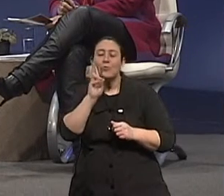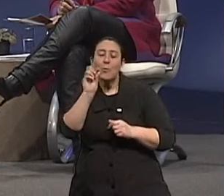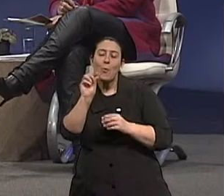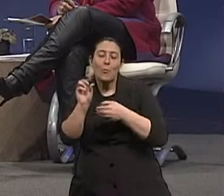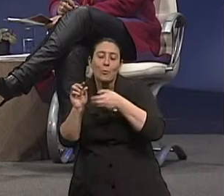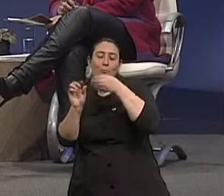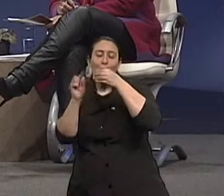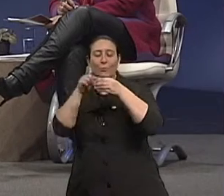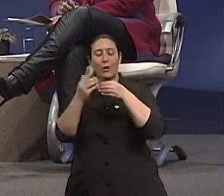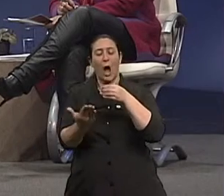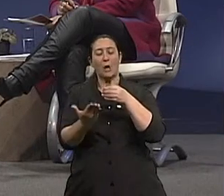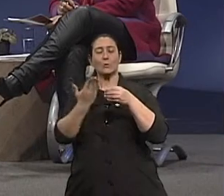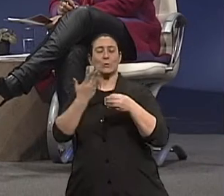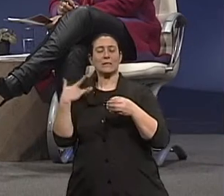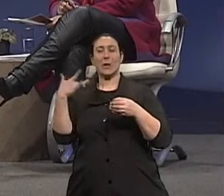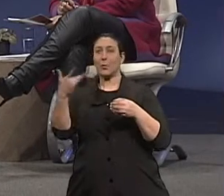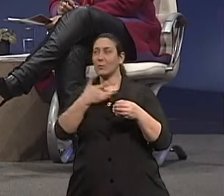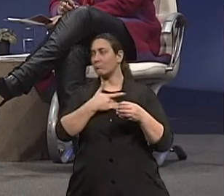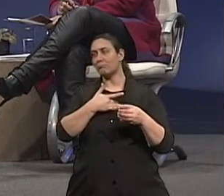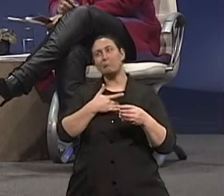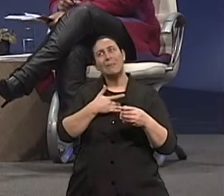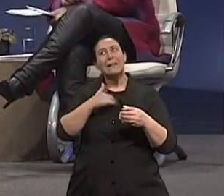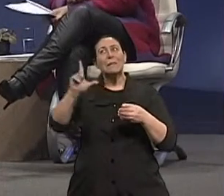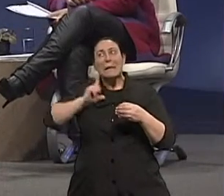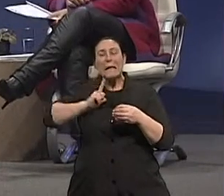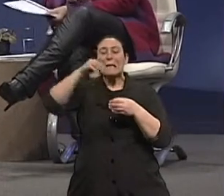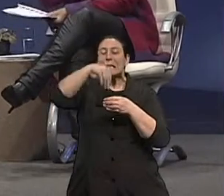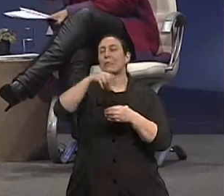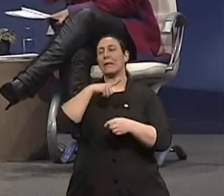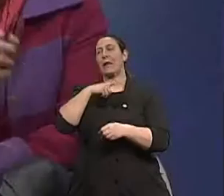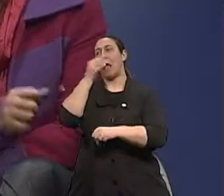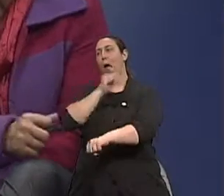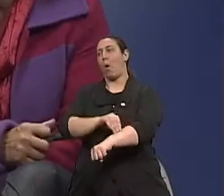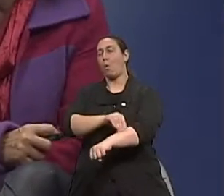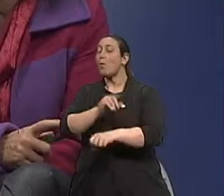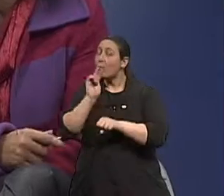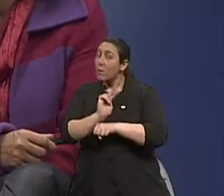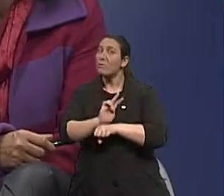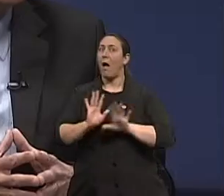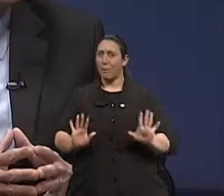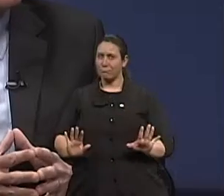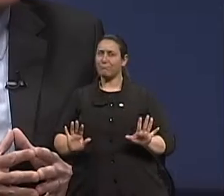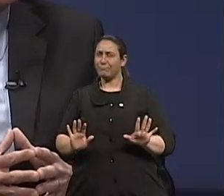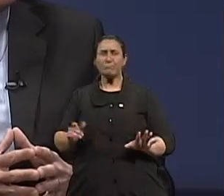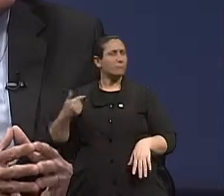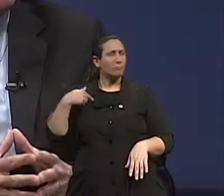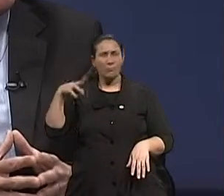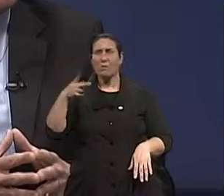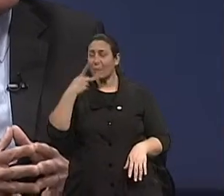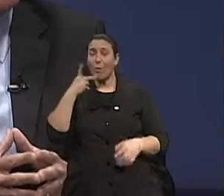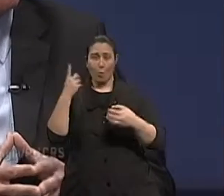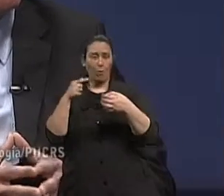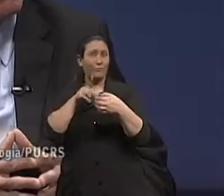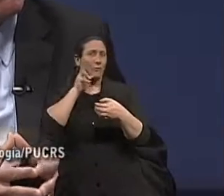vinho para a pessoa ter uma melhor velhice, uma melhor qualidade de vida, prevenção de Perfeito. Isso que a tem que chamar a atenção. Já, doutor. Jamais um cálice de